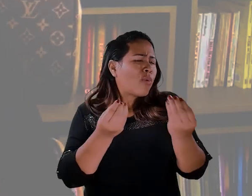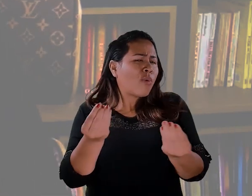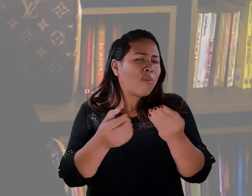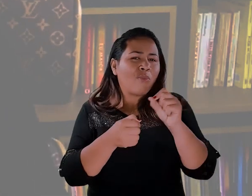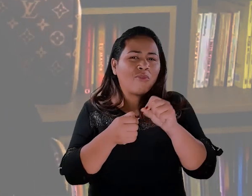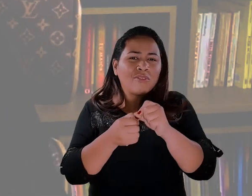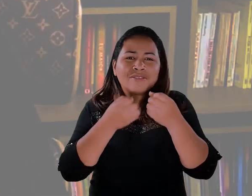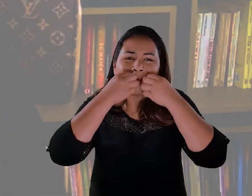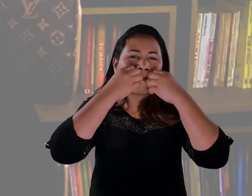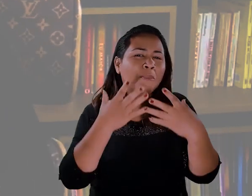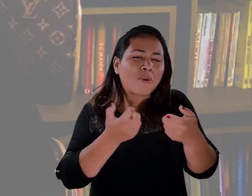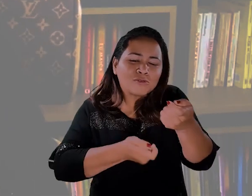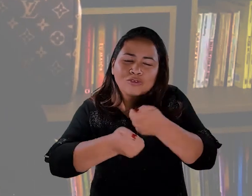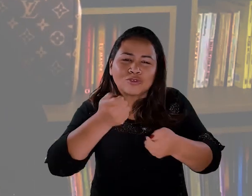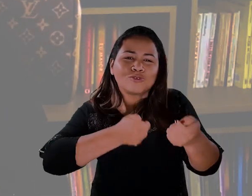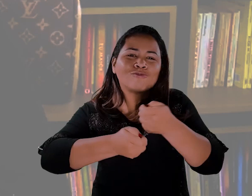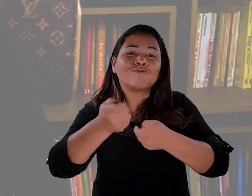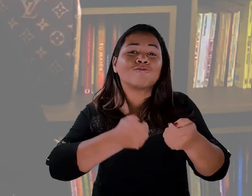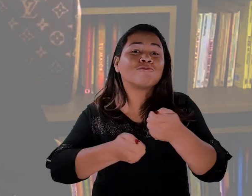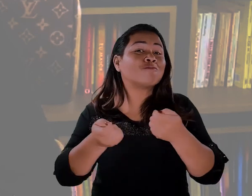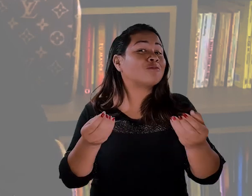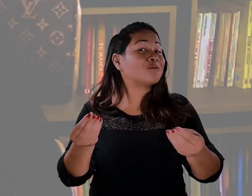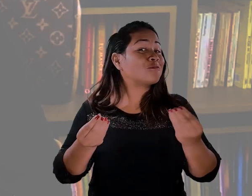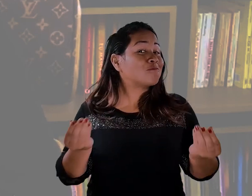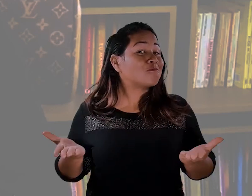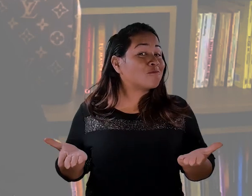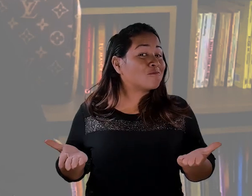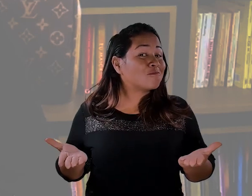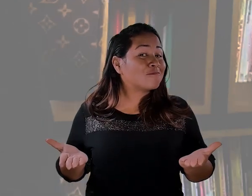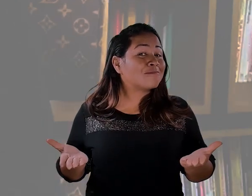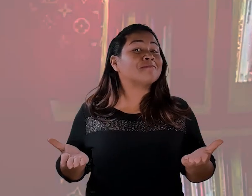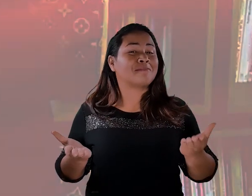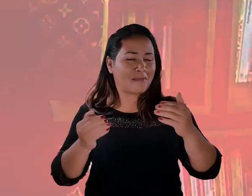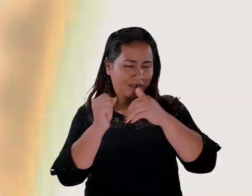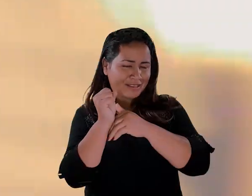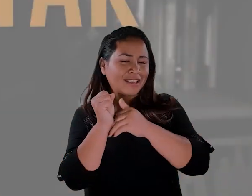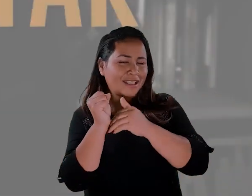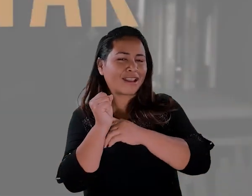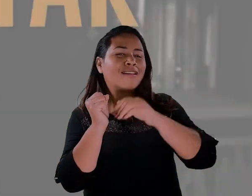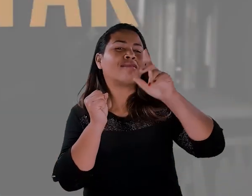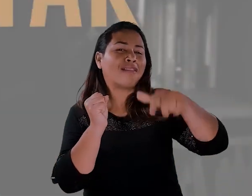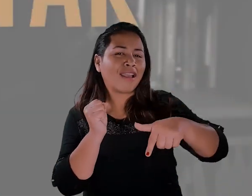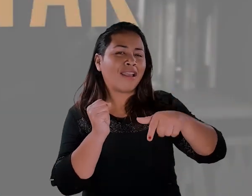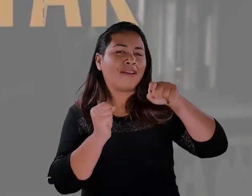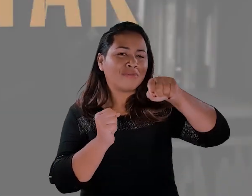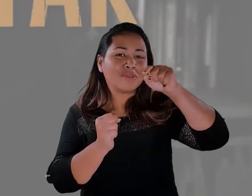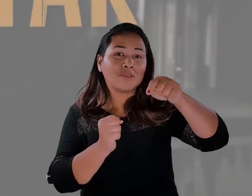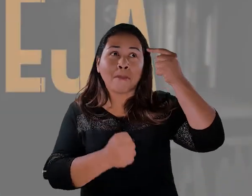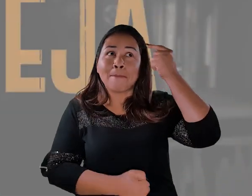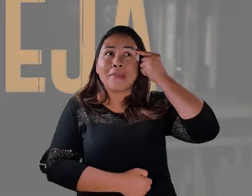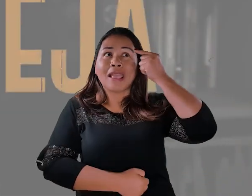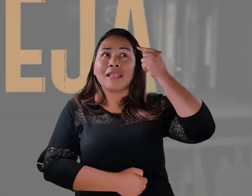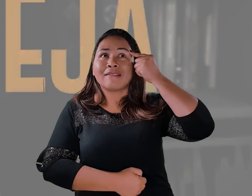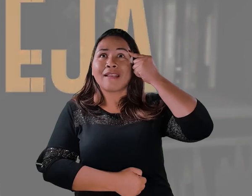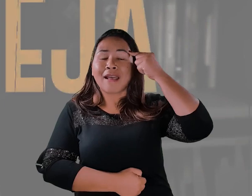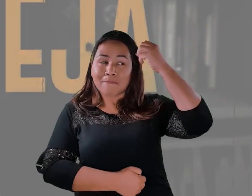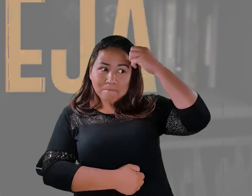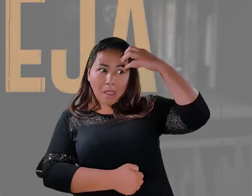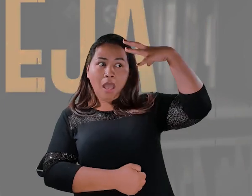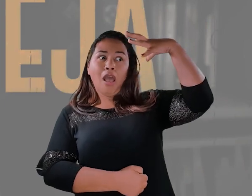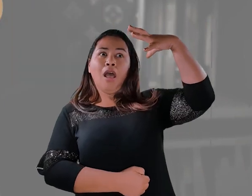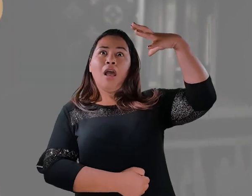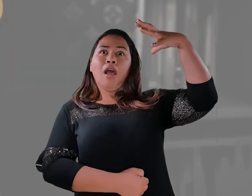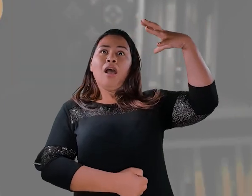fazer bons negócios. O segredo. O grande segredo para fechar bons negócios. É você manifestar aquilo que você